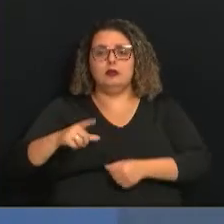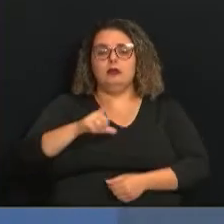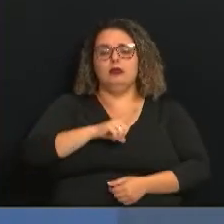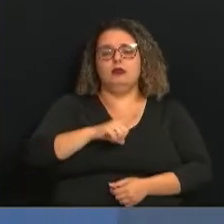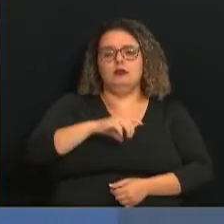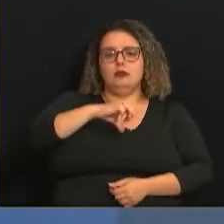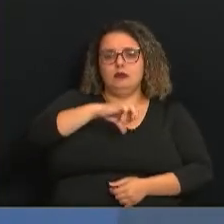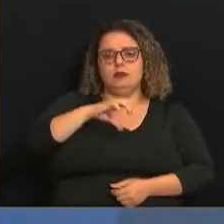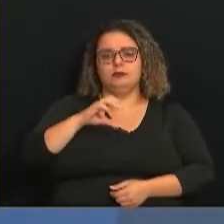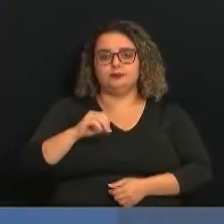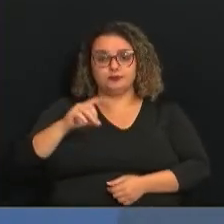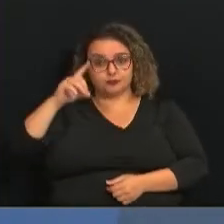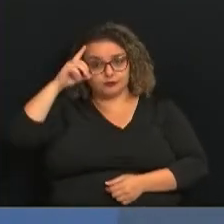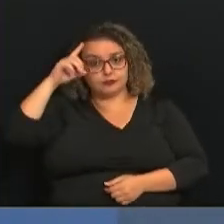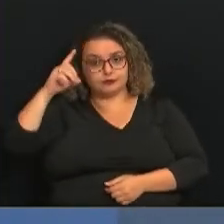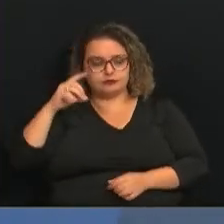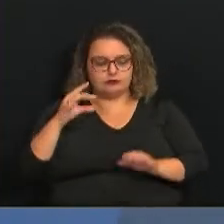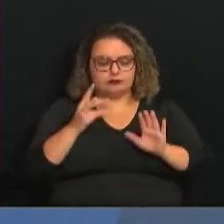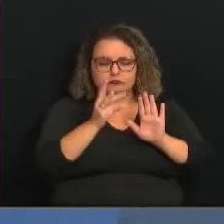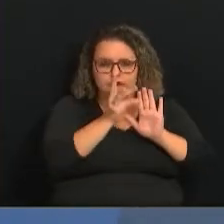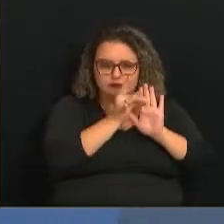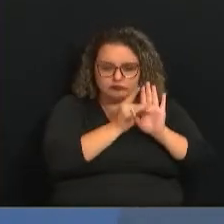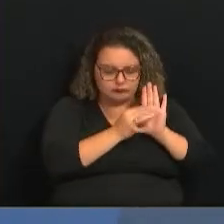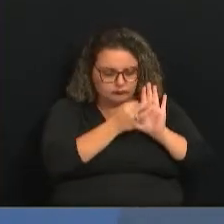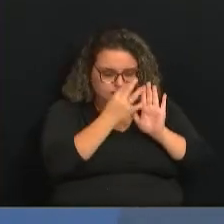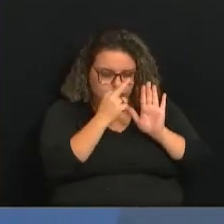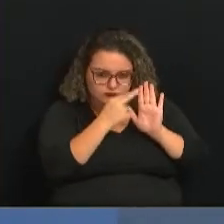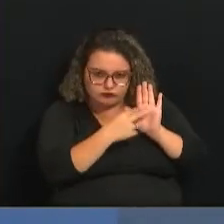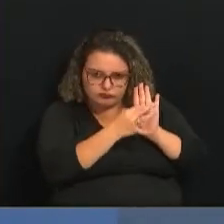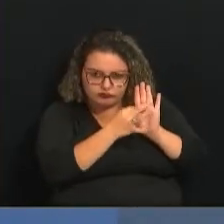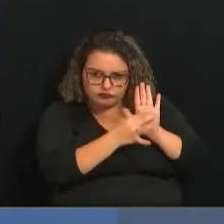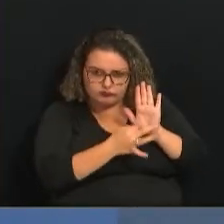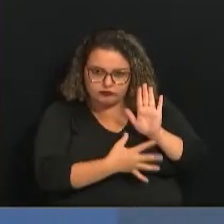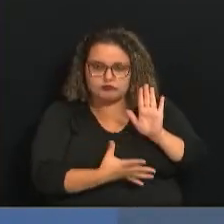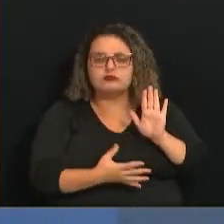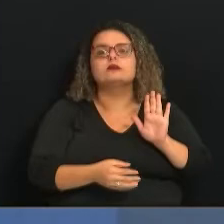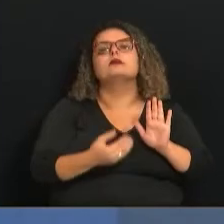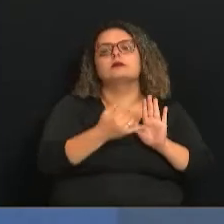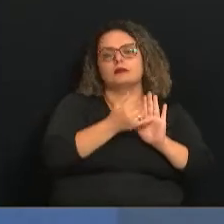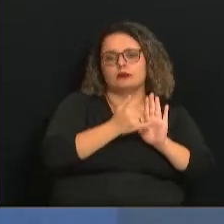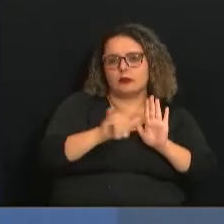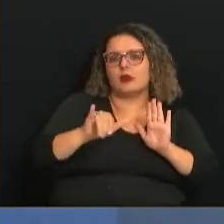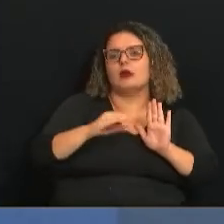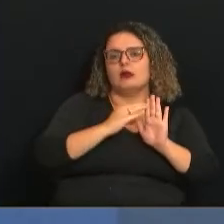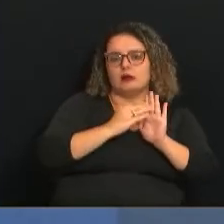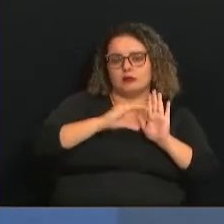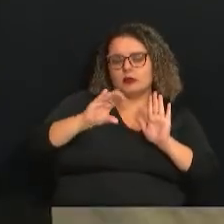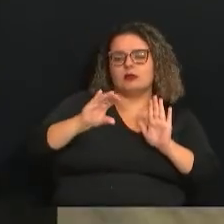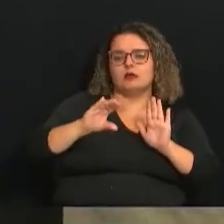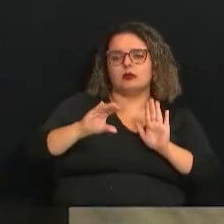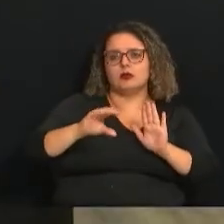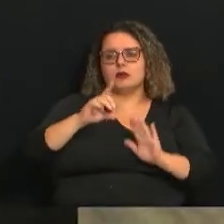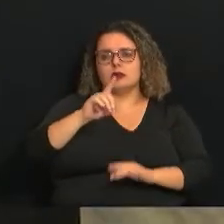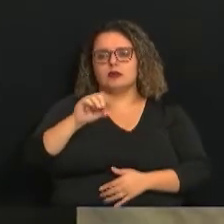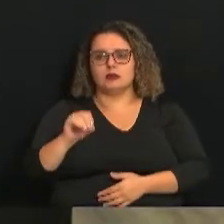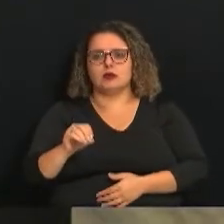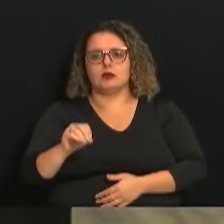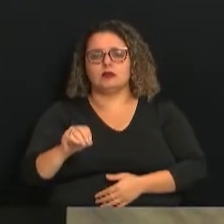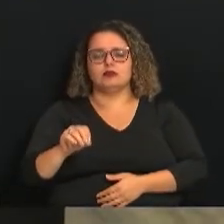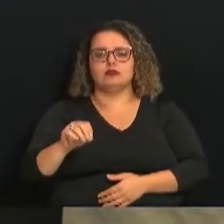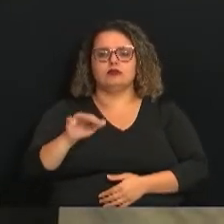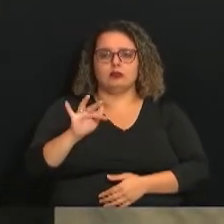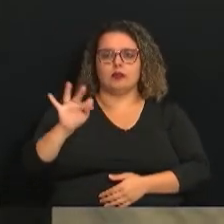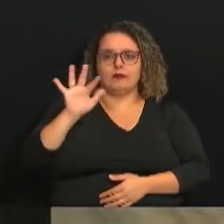para analisar a minuta e, após esse prazo, o edital será publicado no Diário Oficial da União. A gente segue